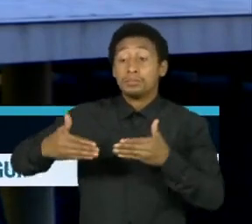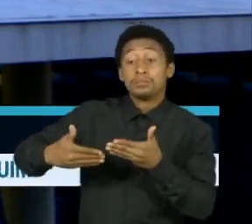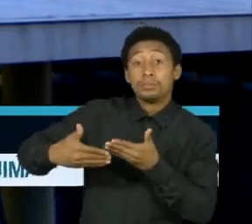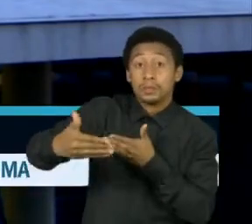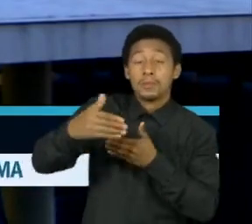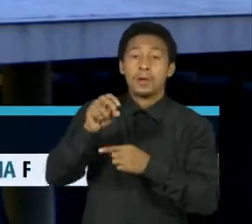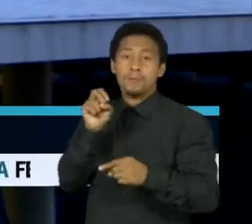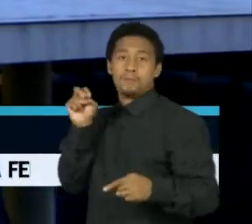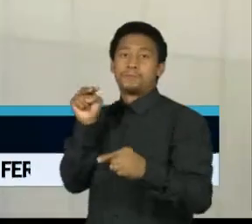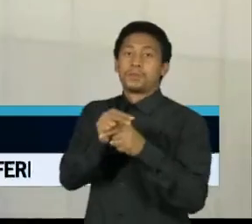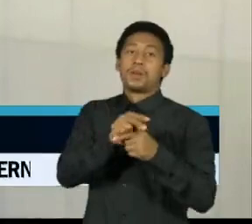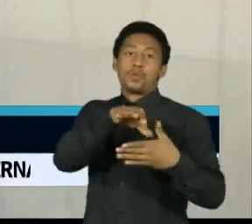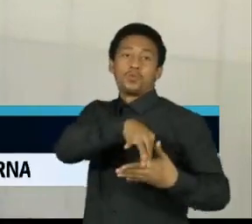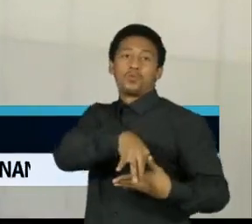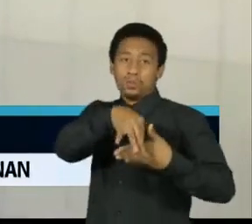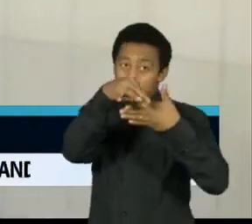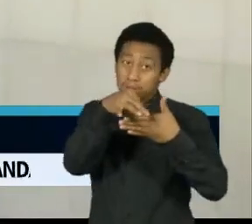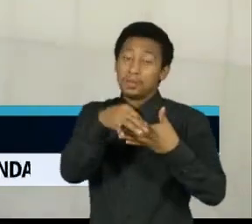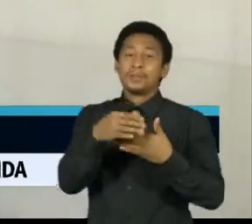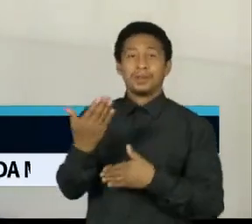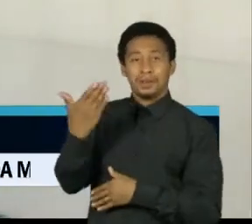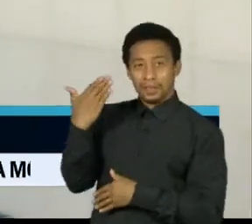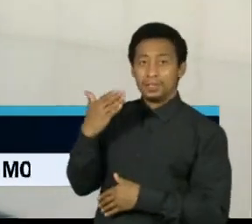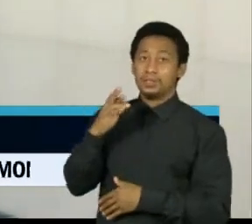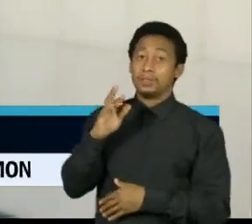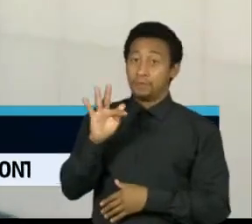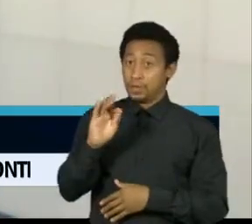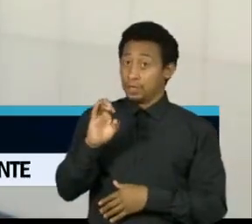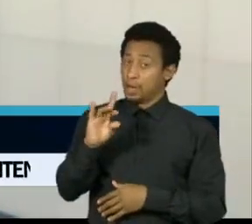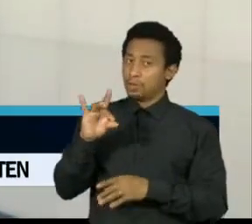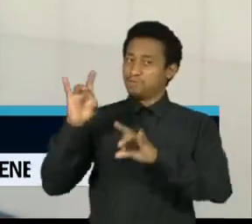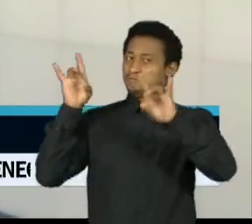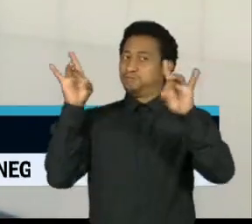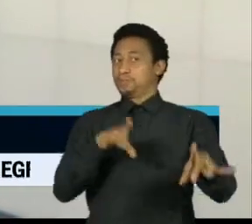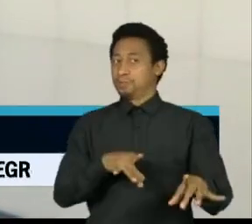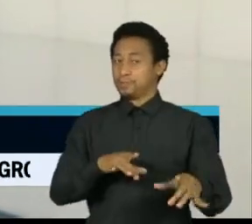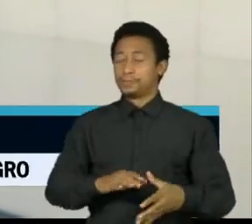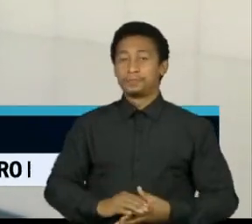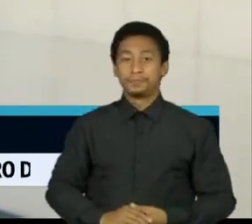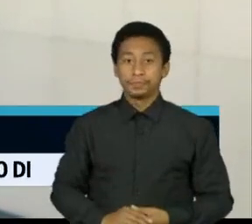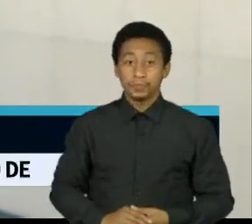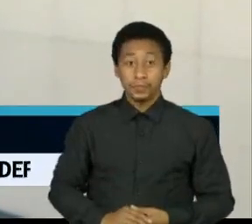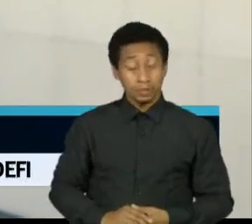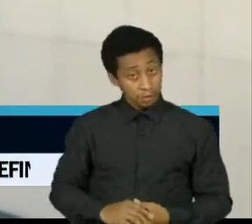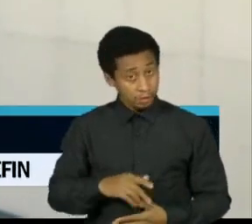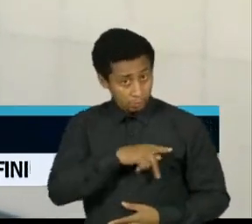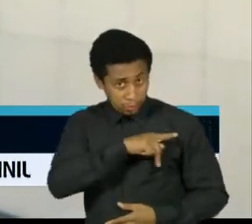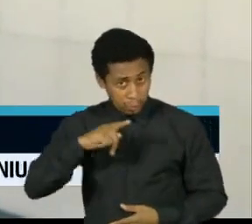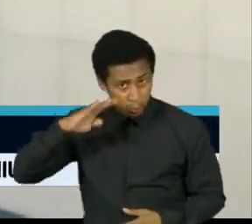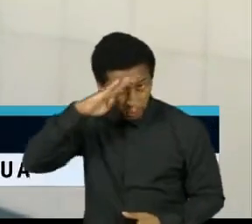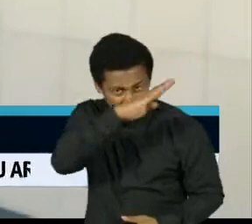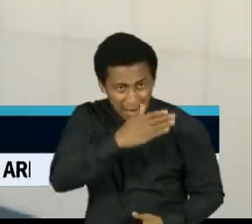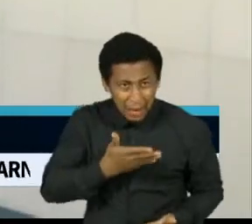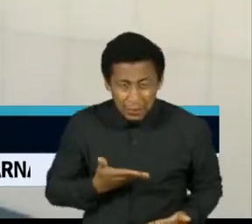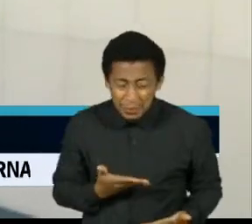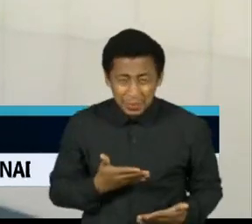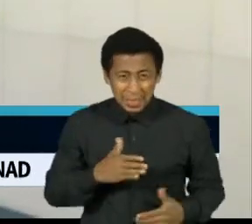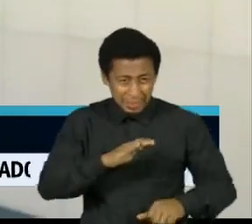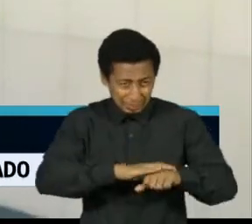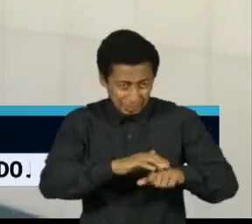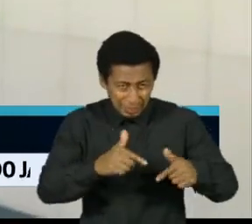Bezerra Coelho há dois meses. O governo do Bolsonaro não tem nem liderança política